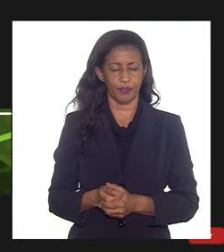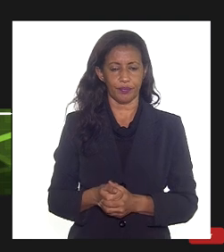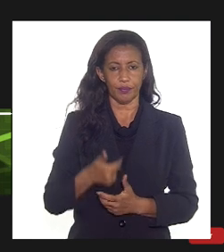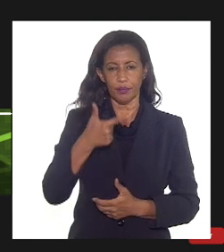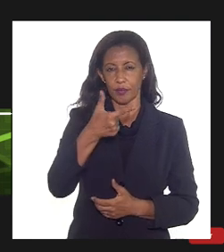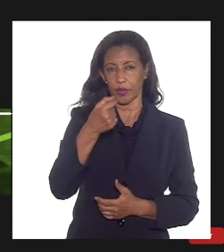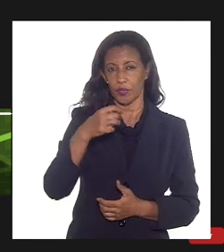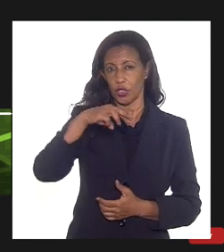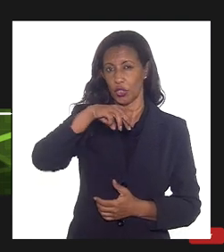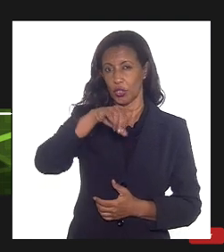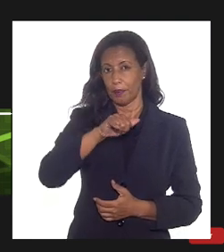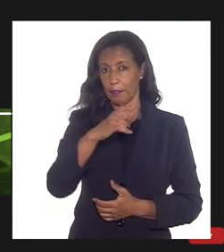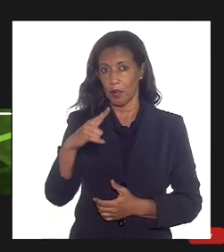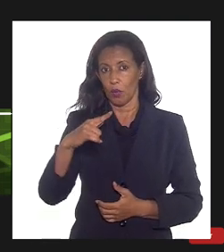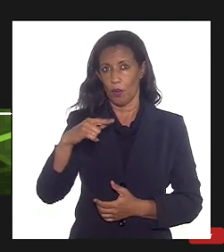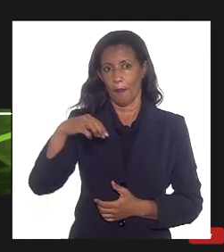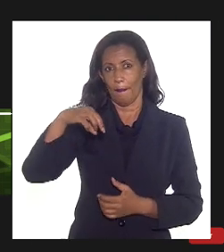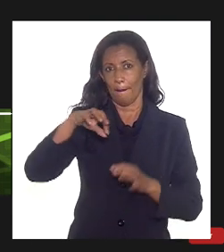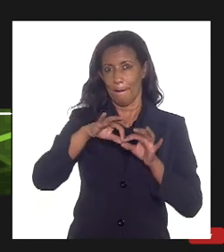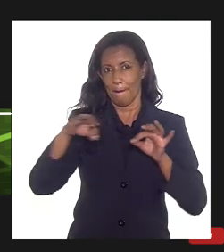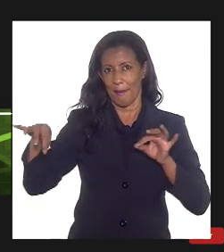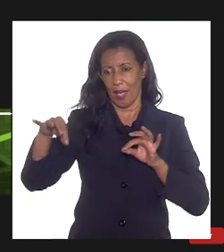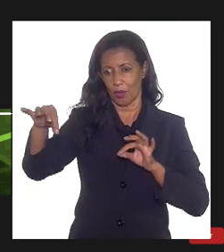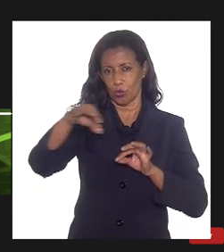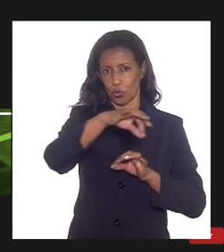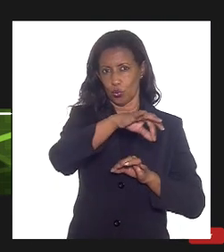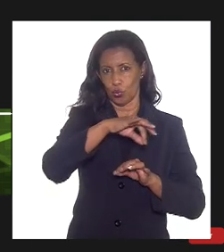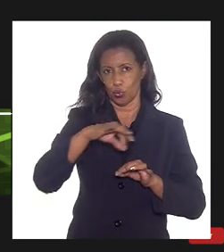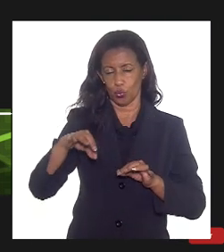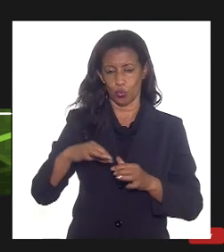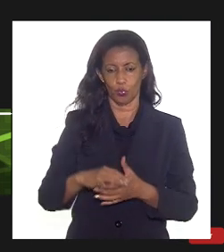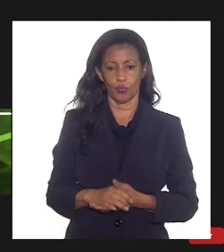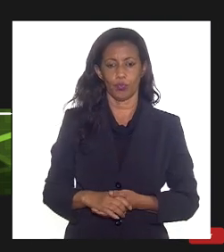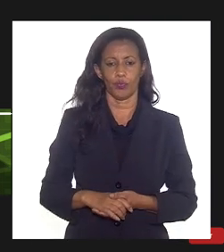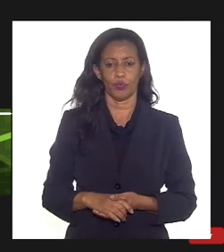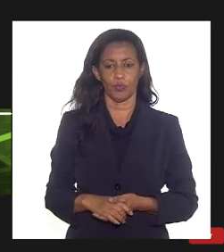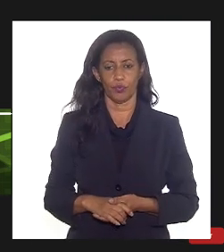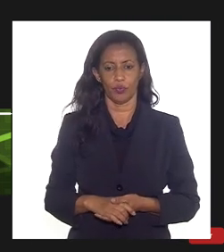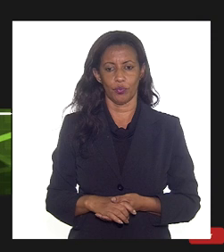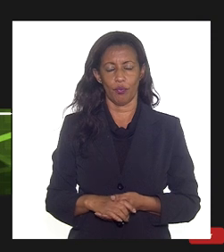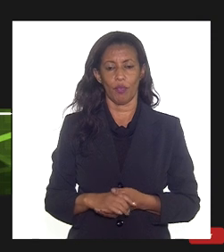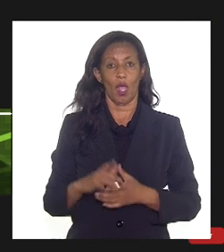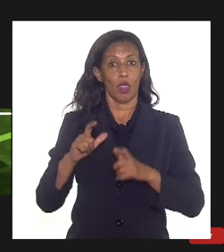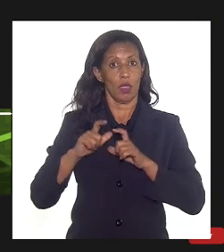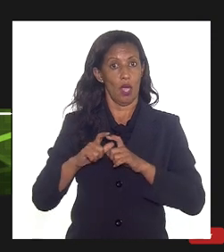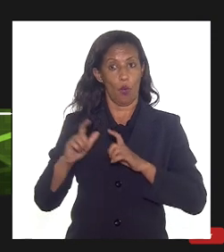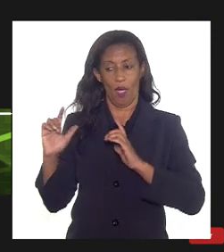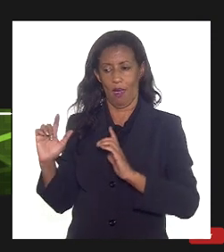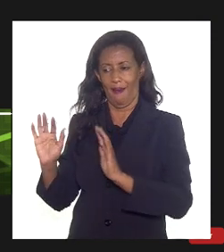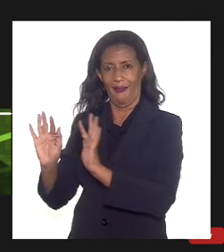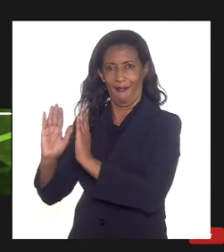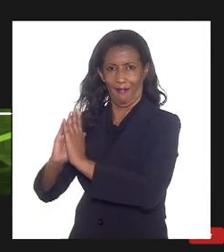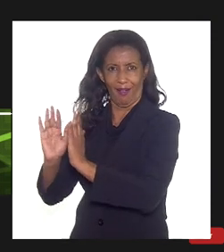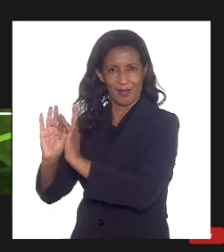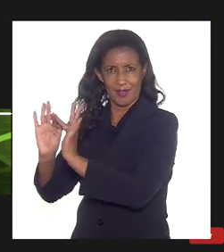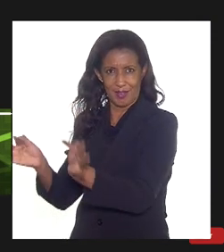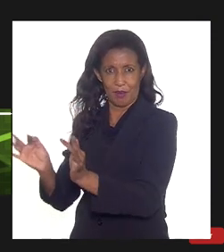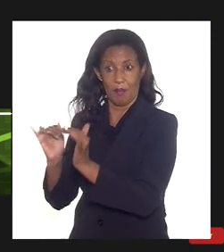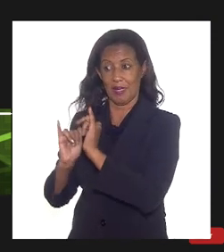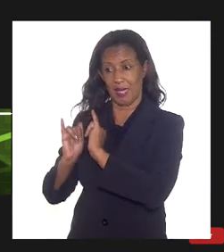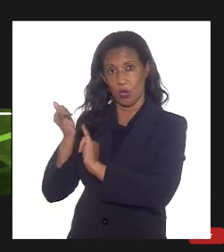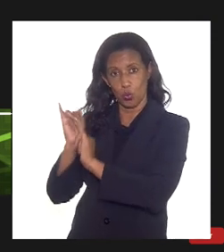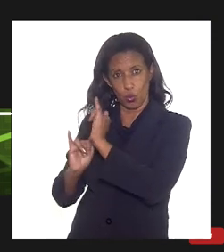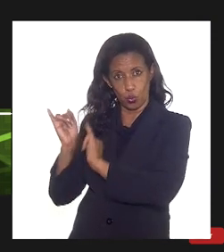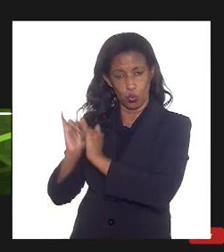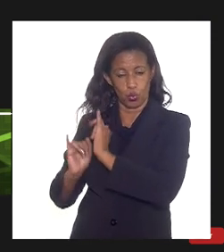seria um consumidor ali de consumo médio não é um grande consumidor e nem um pequeno mas se você pegar por exemplo